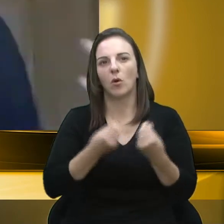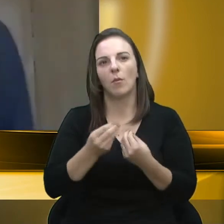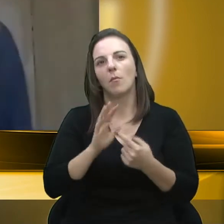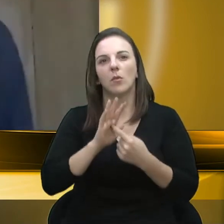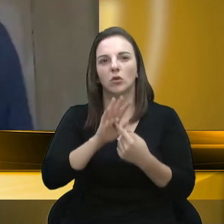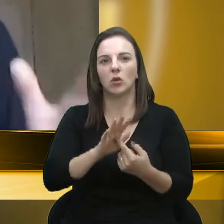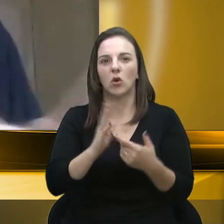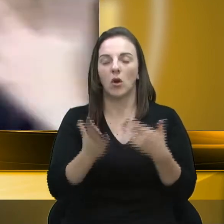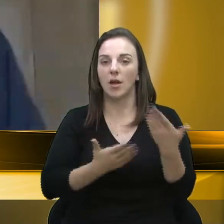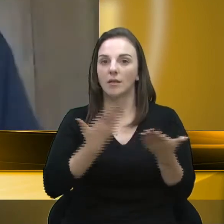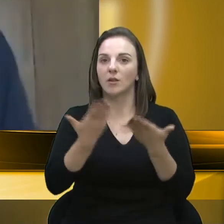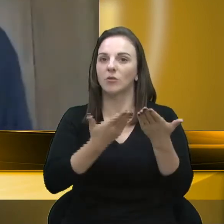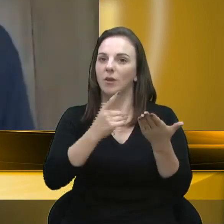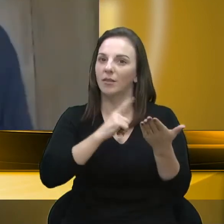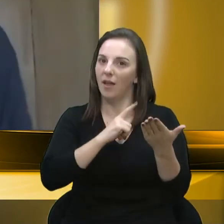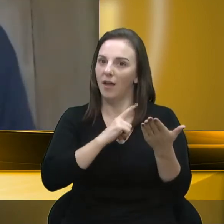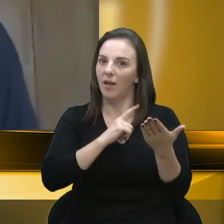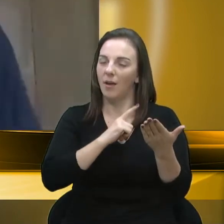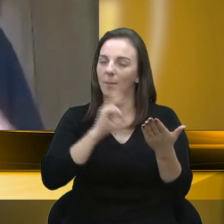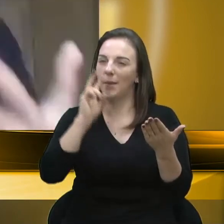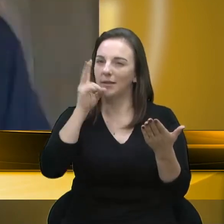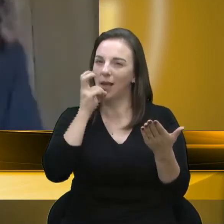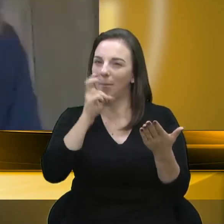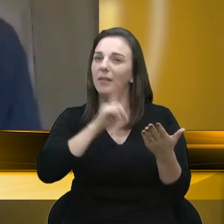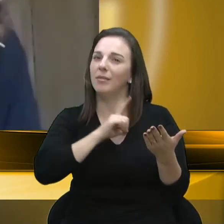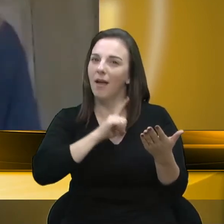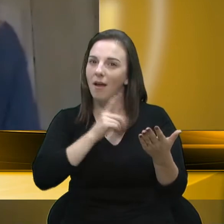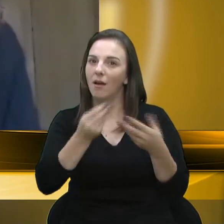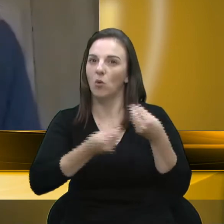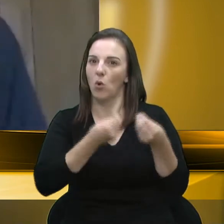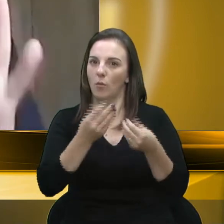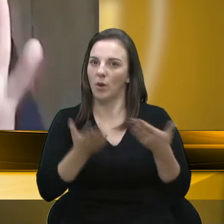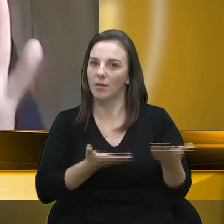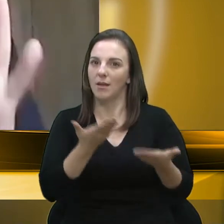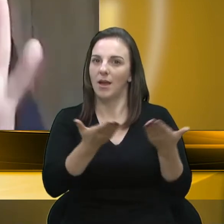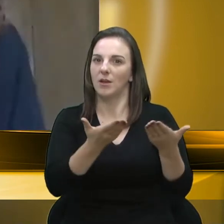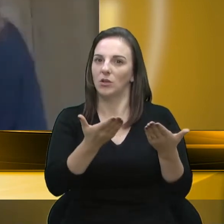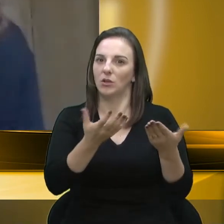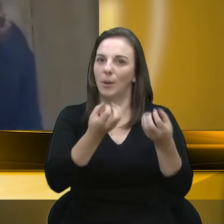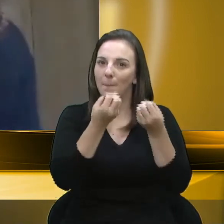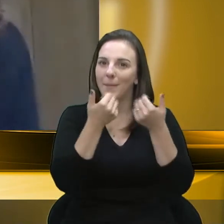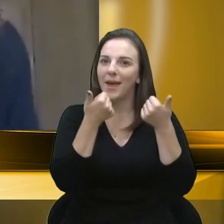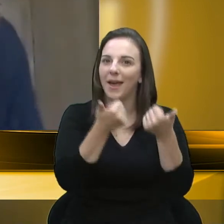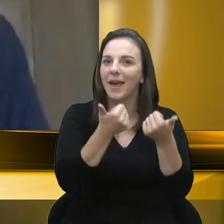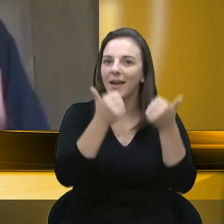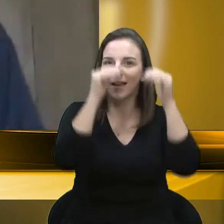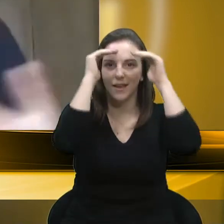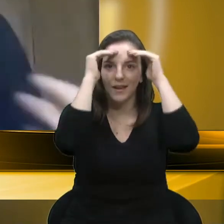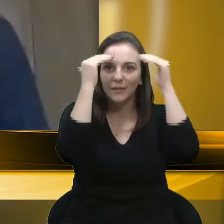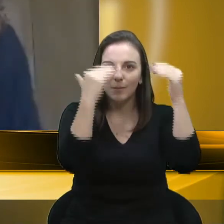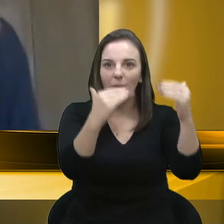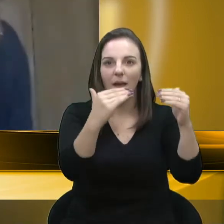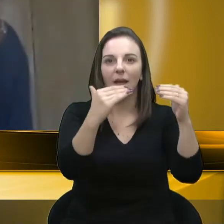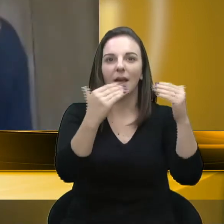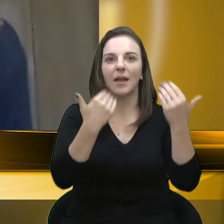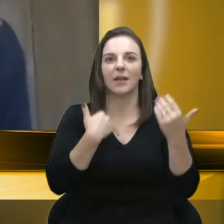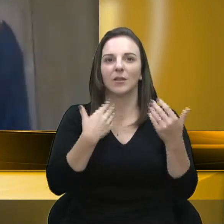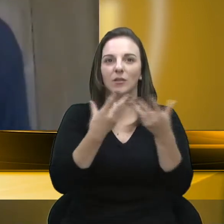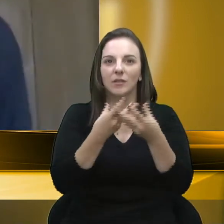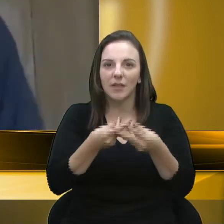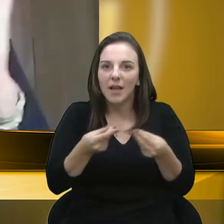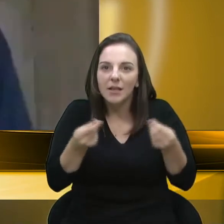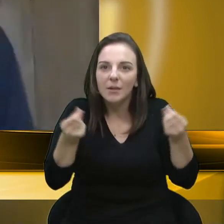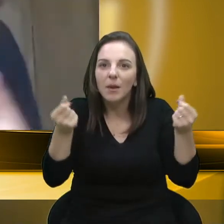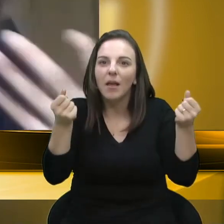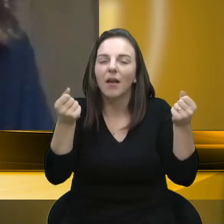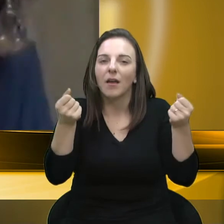consegue ver que tem como atender. E que tem como atender bem, que tem como atender com respeito, que tem como atender com sensibilidade,